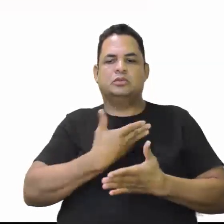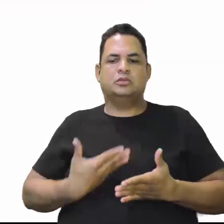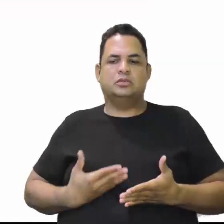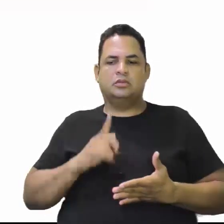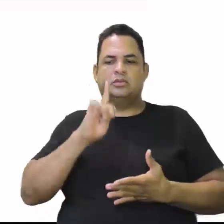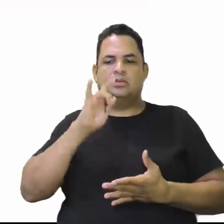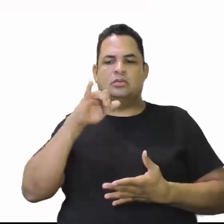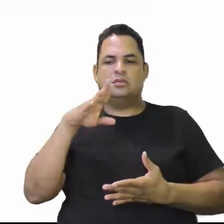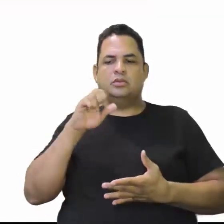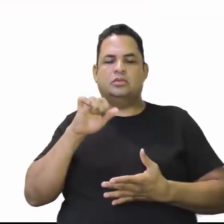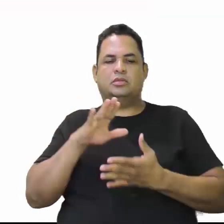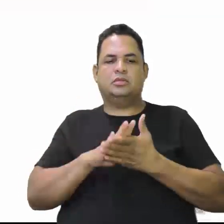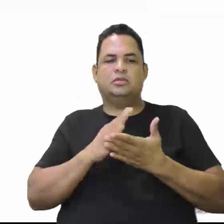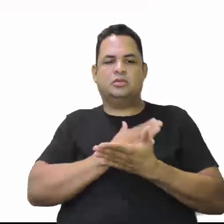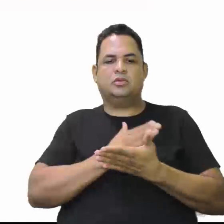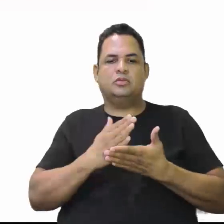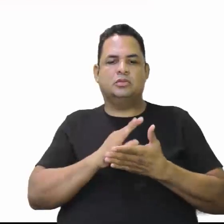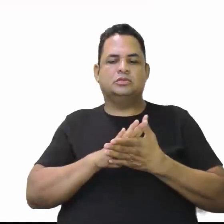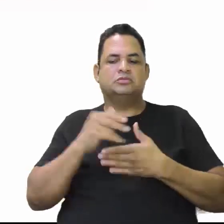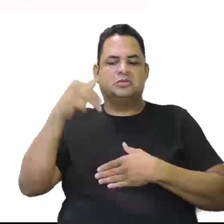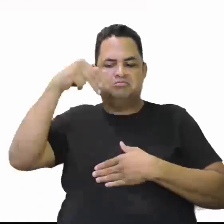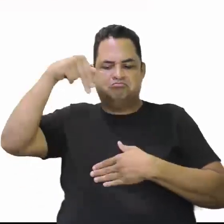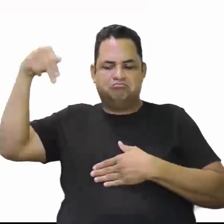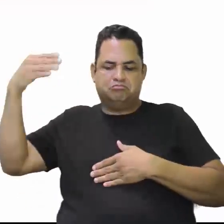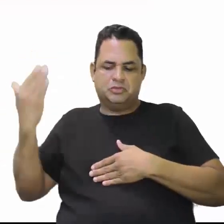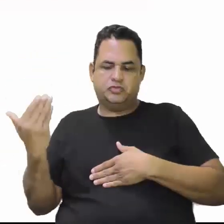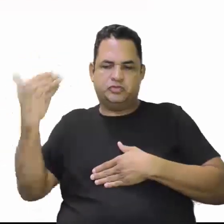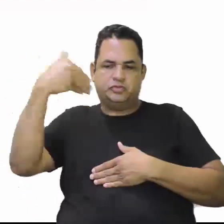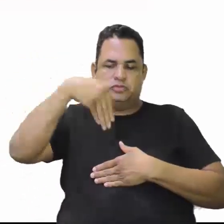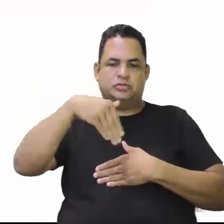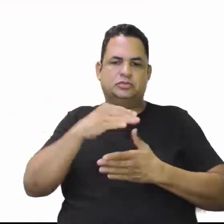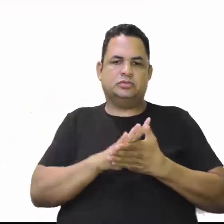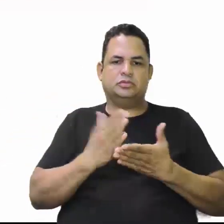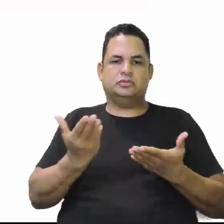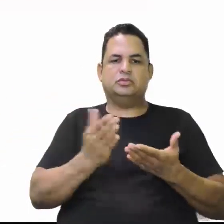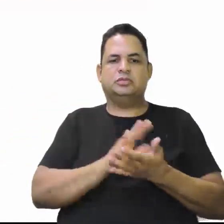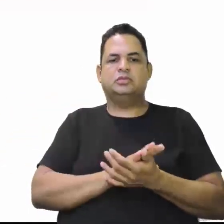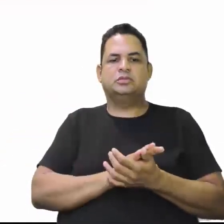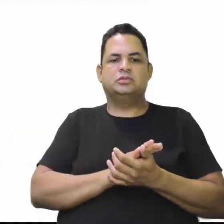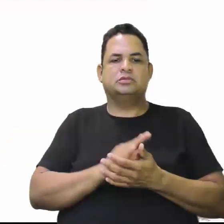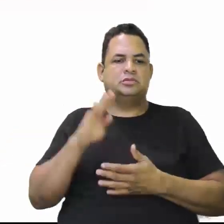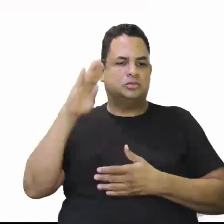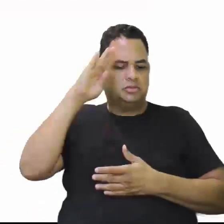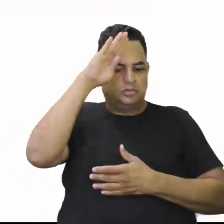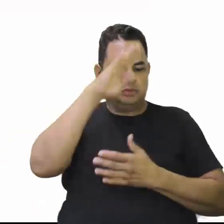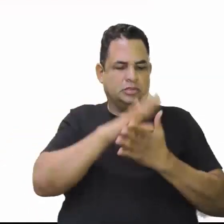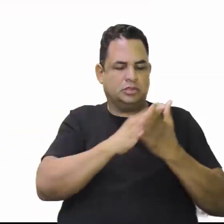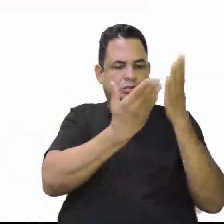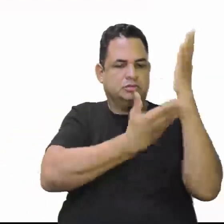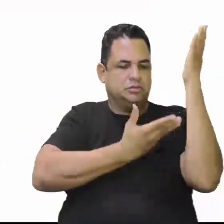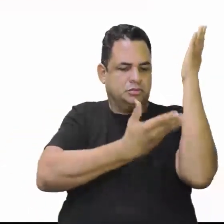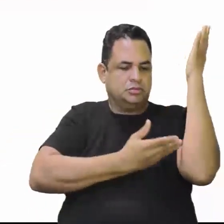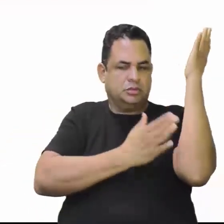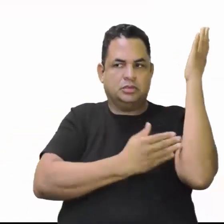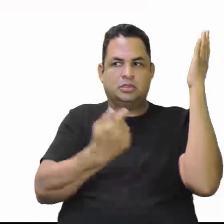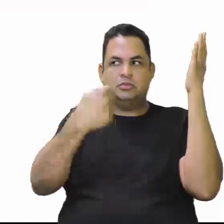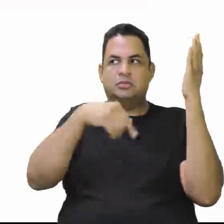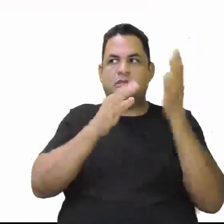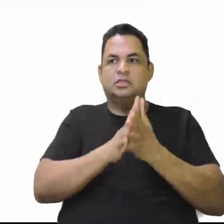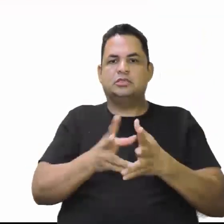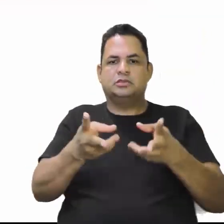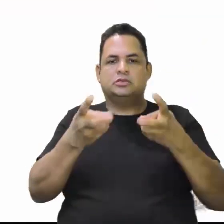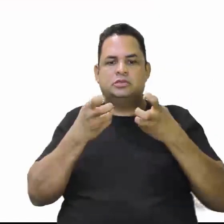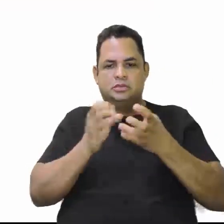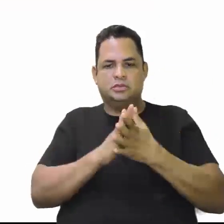Começa a vir para cá, nordestinos, chamados de soldados da borracha. Viam para cá para extrair borracha. A